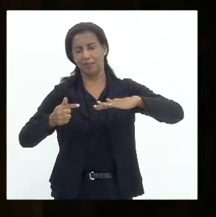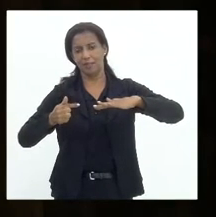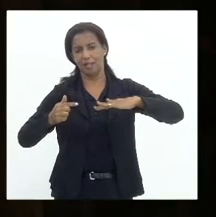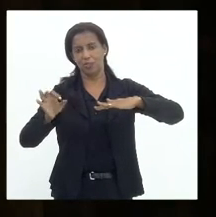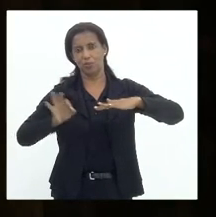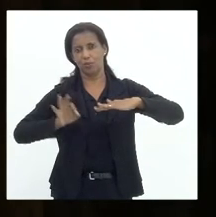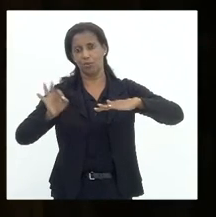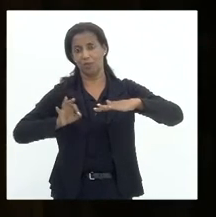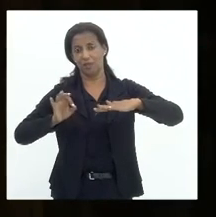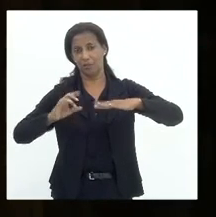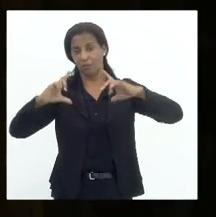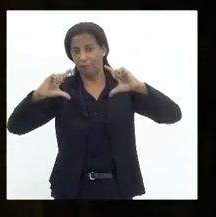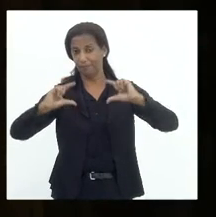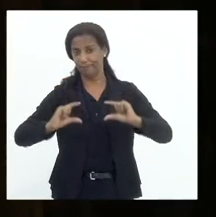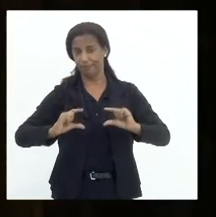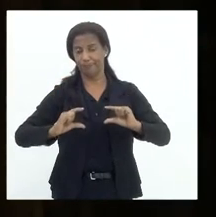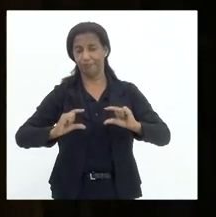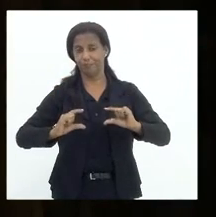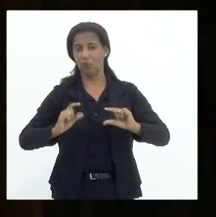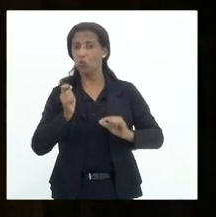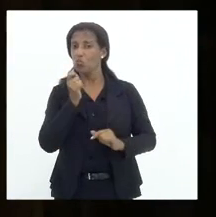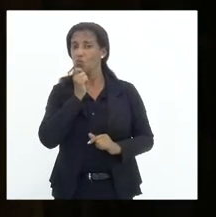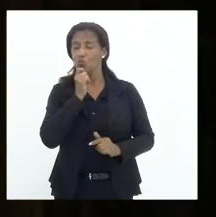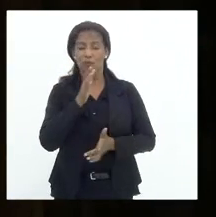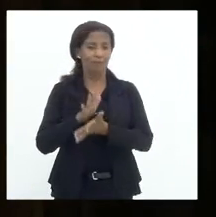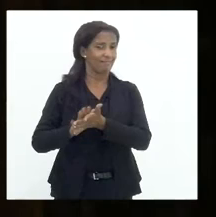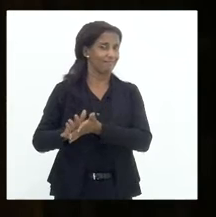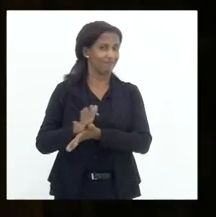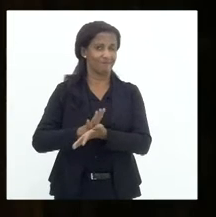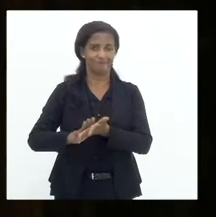o que é muito pouco, não dá nem para